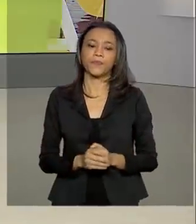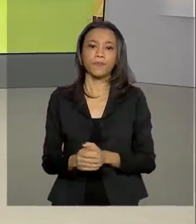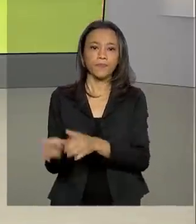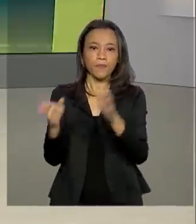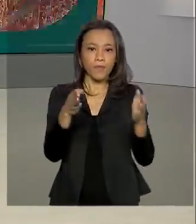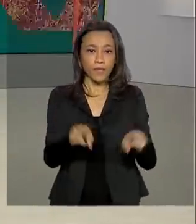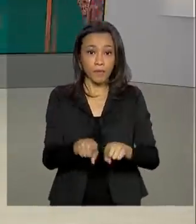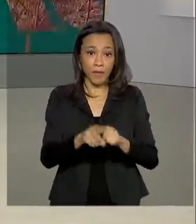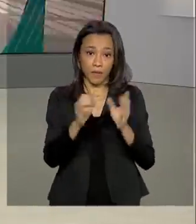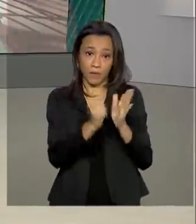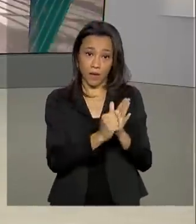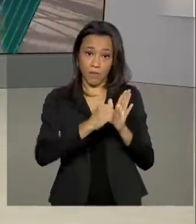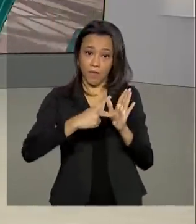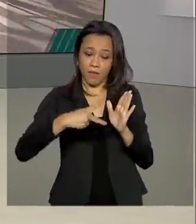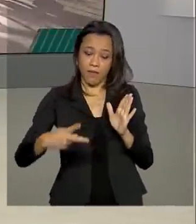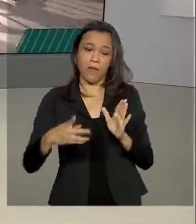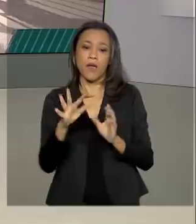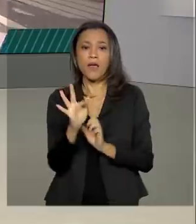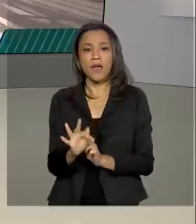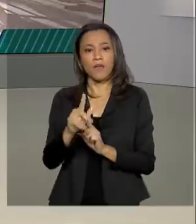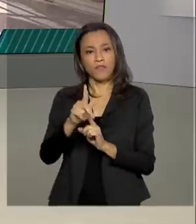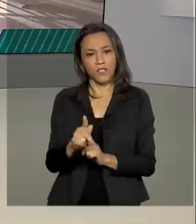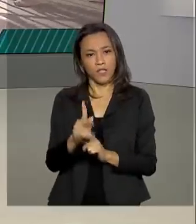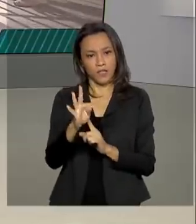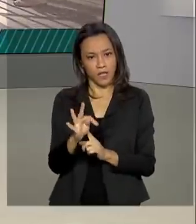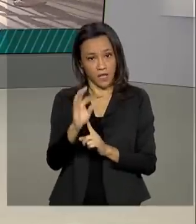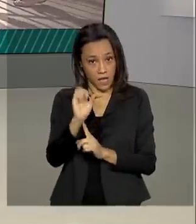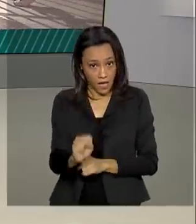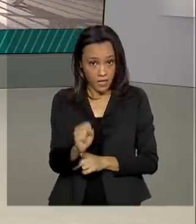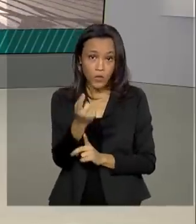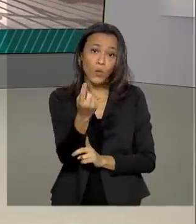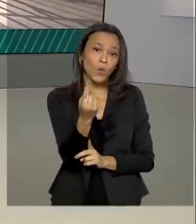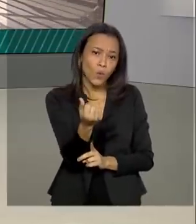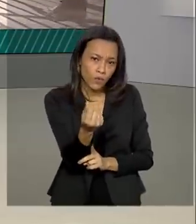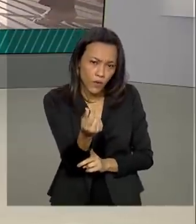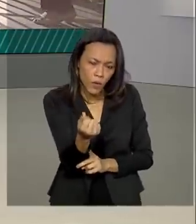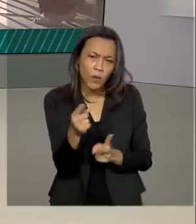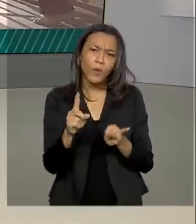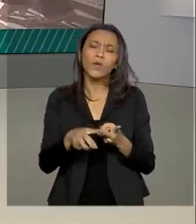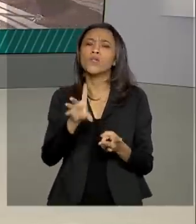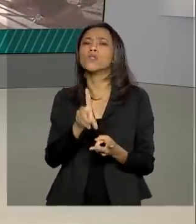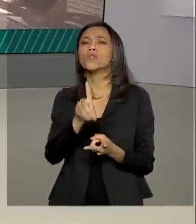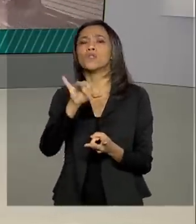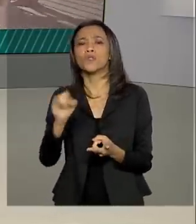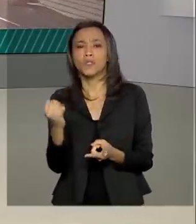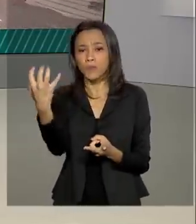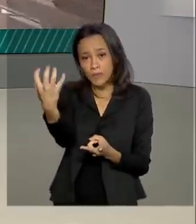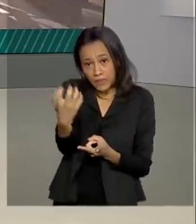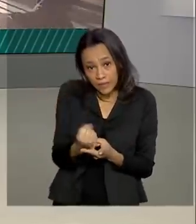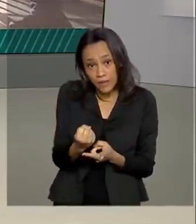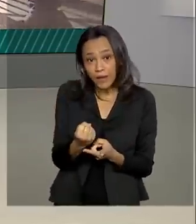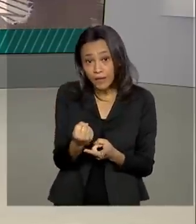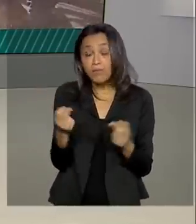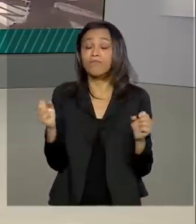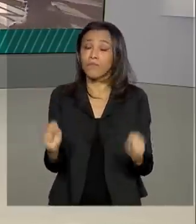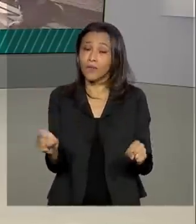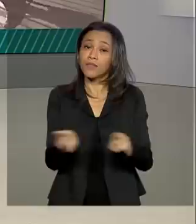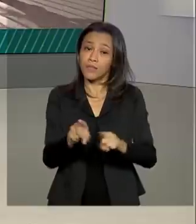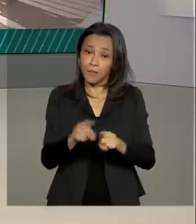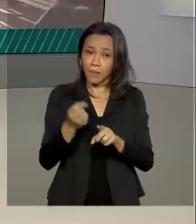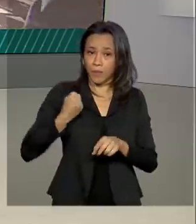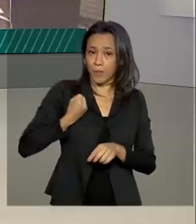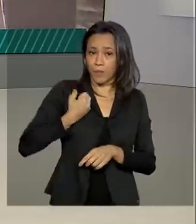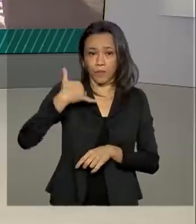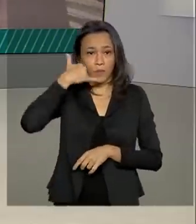aplicativo FGTS ou do Internet Banking, a consulta do valor e a data do novo saque do fundo pode ser feita também pelo Disque